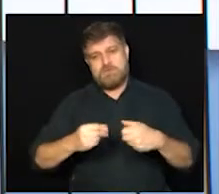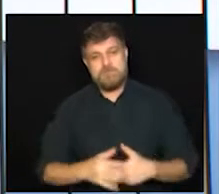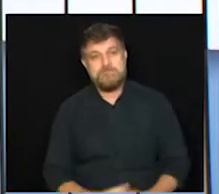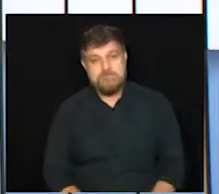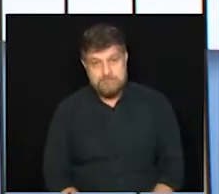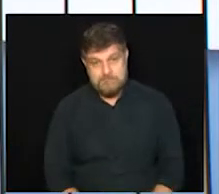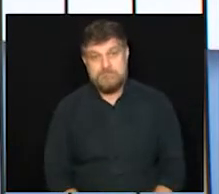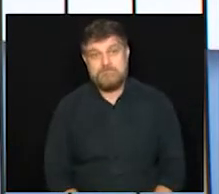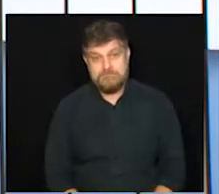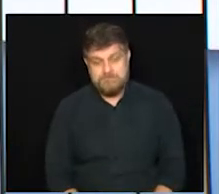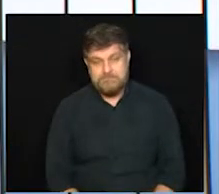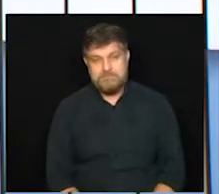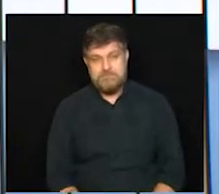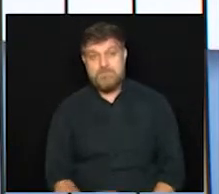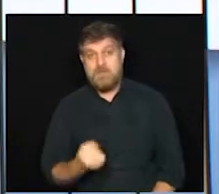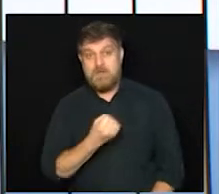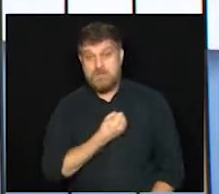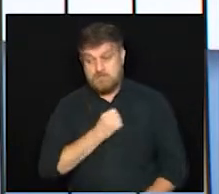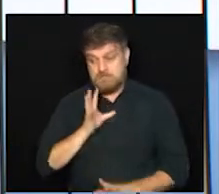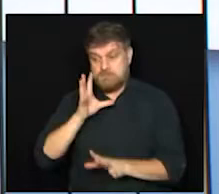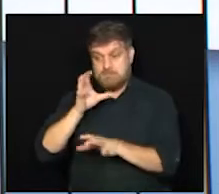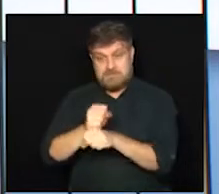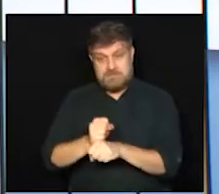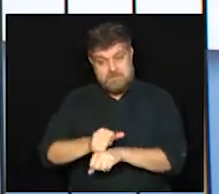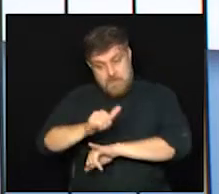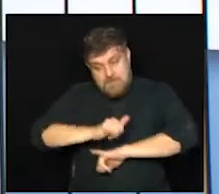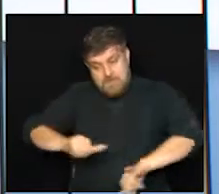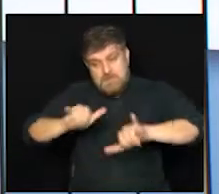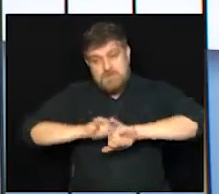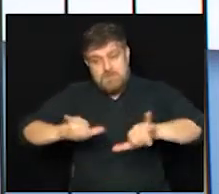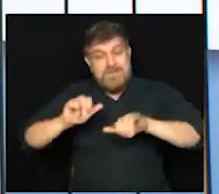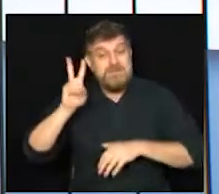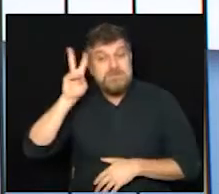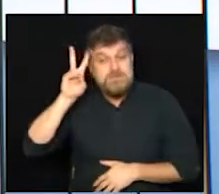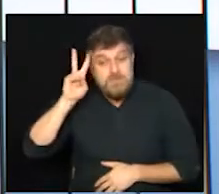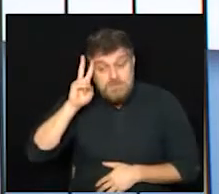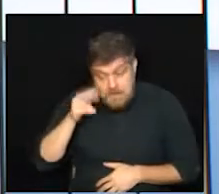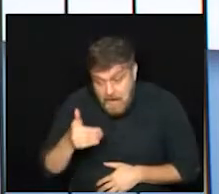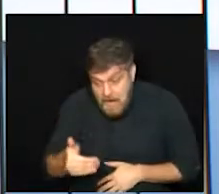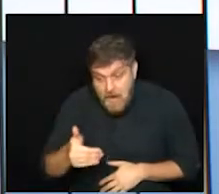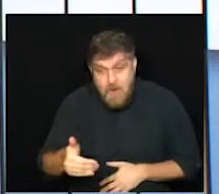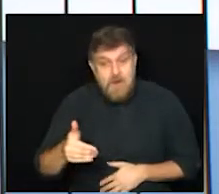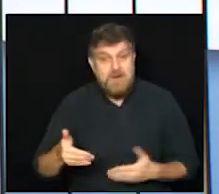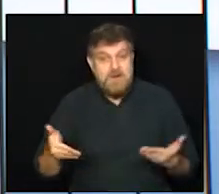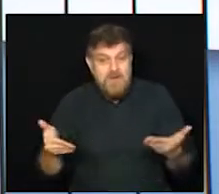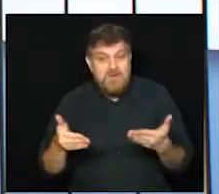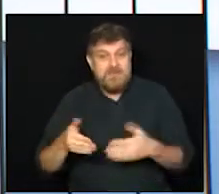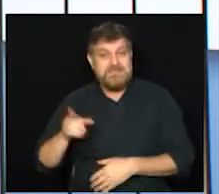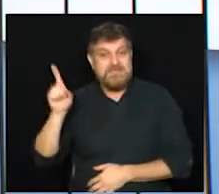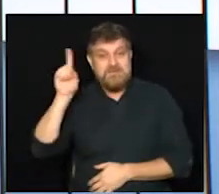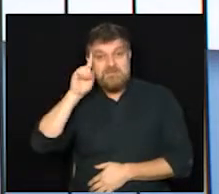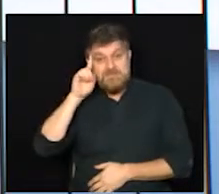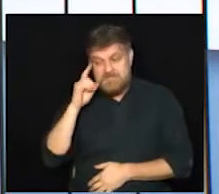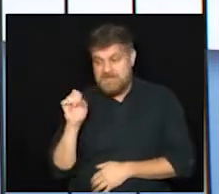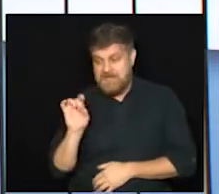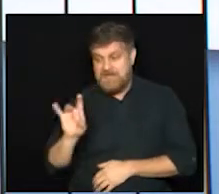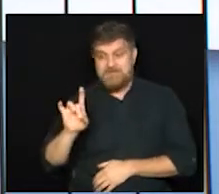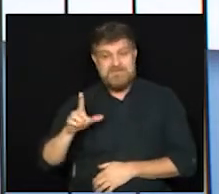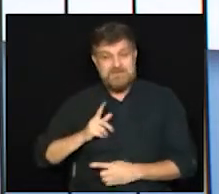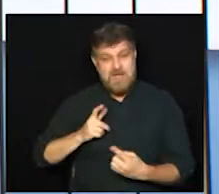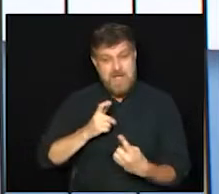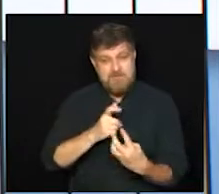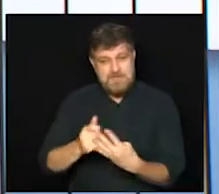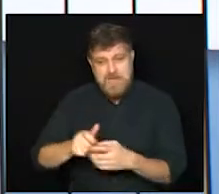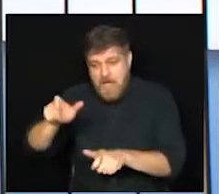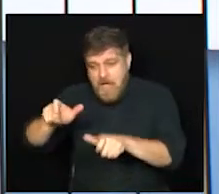E os dados totalizados serão divulgados ainda nesta segunda-feira, lembrando que esse dia D foi a vacinação de pessoas